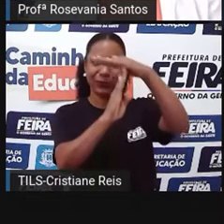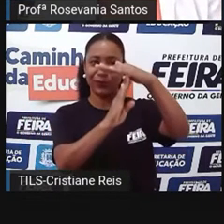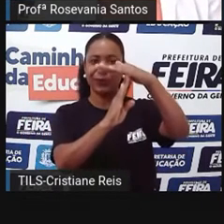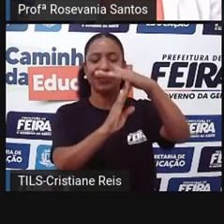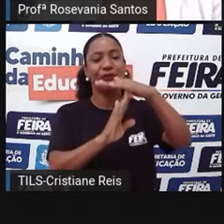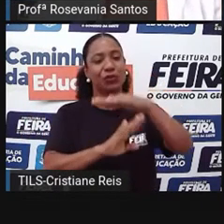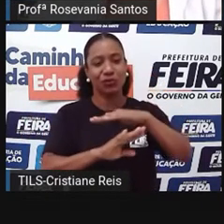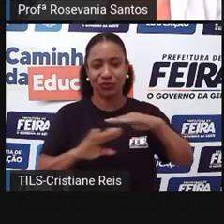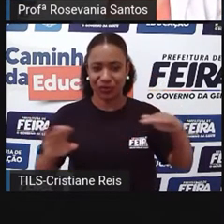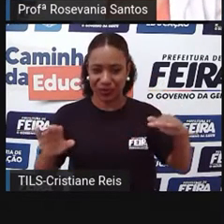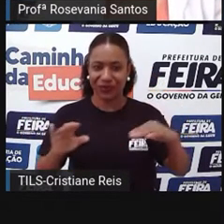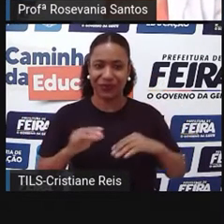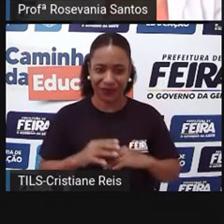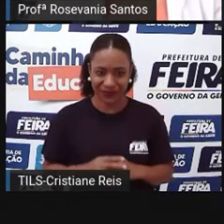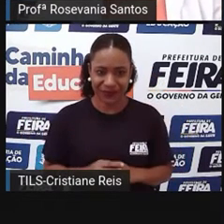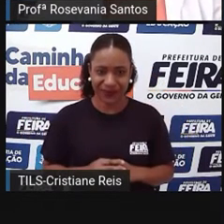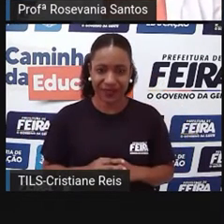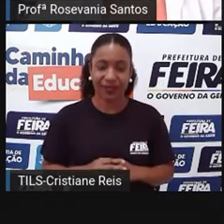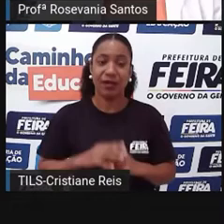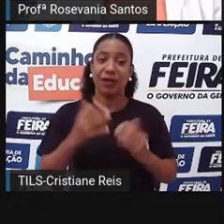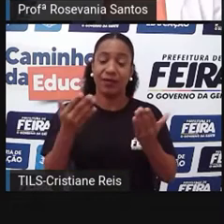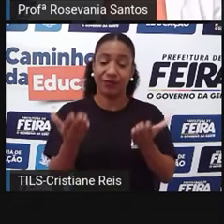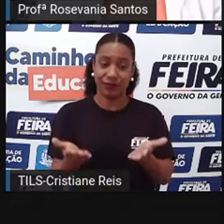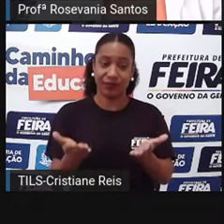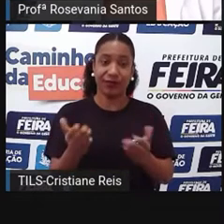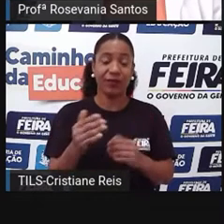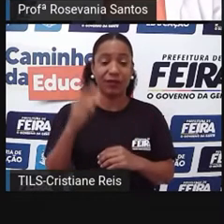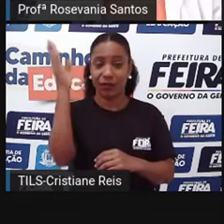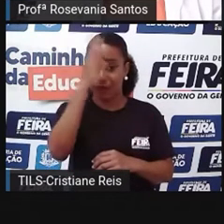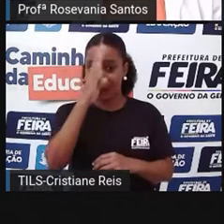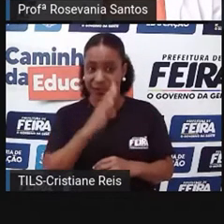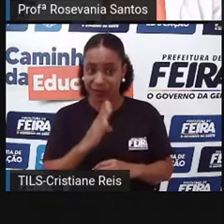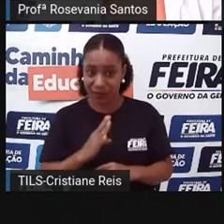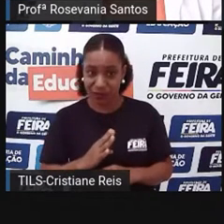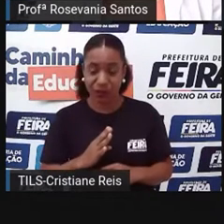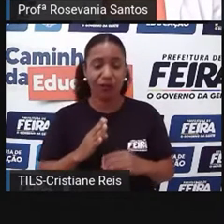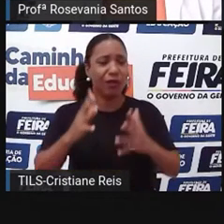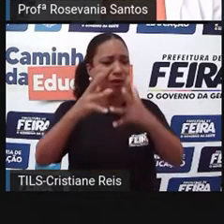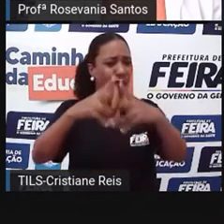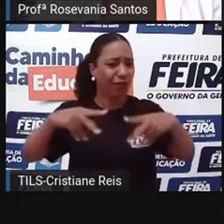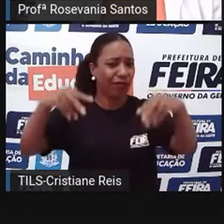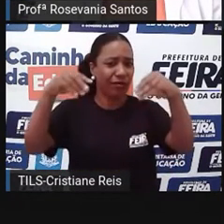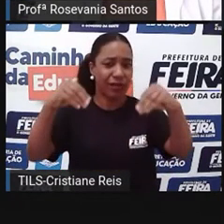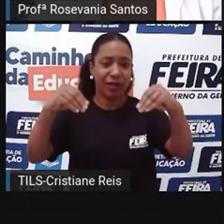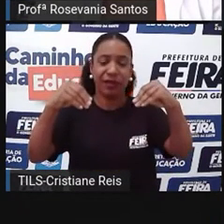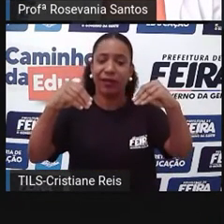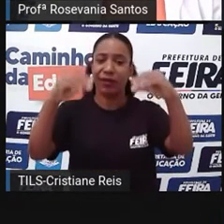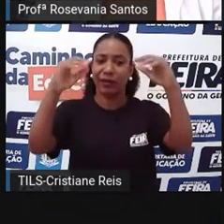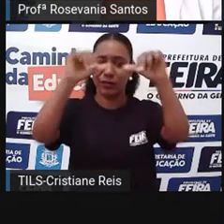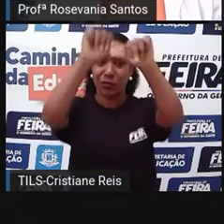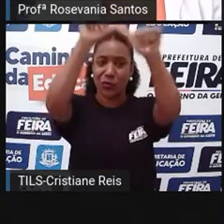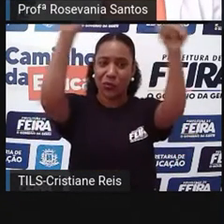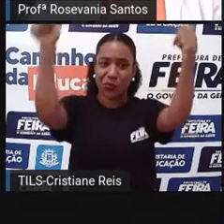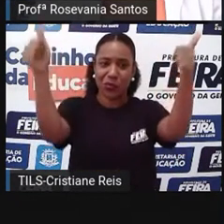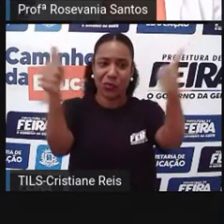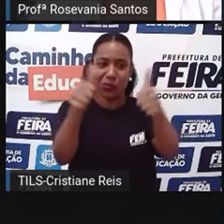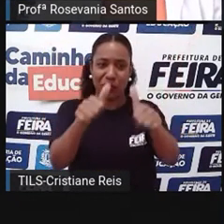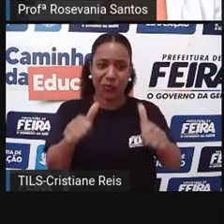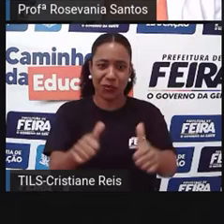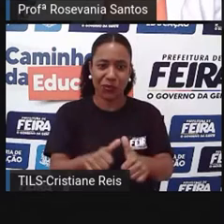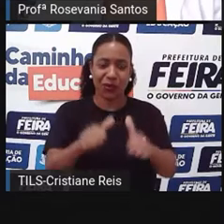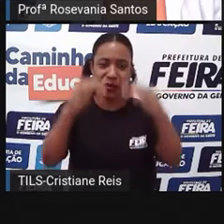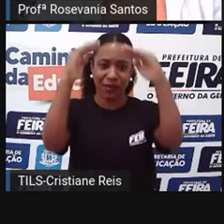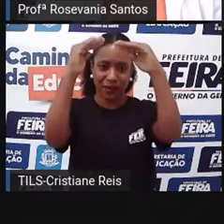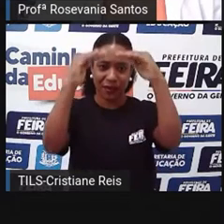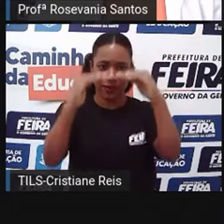pequeno comparado com o nosso país que a gente tem. Então, a gente tem terrenos baixos, na sua grande maioria, embora seja